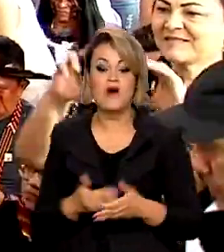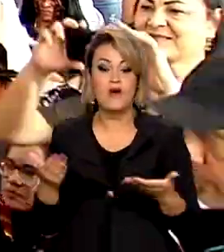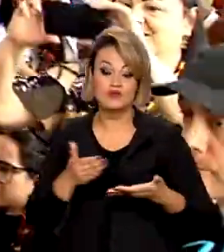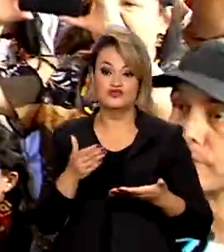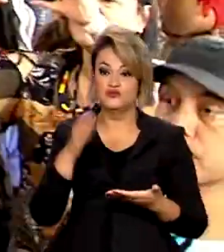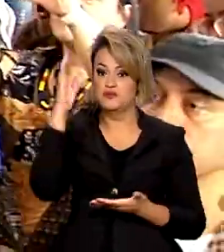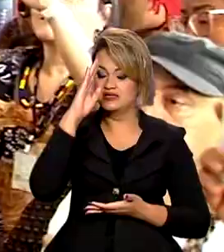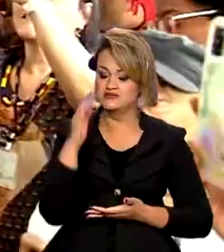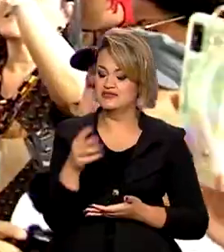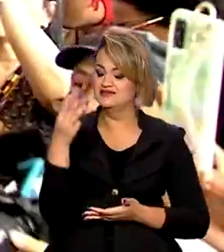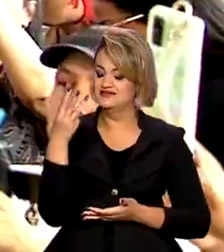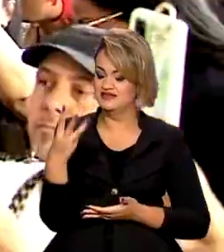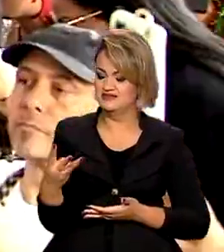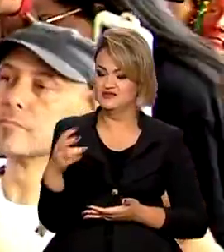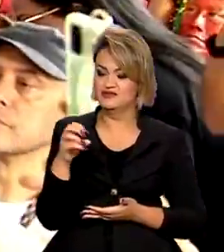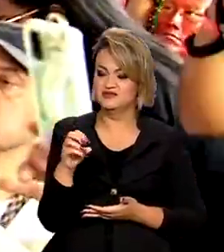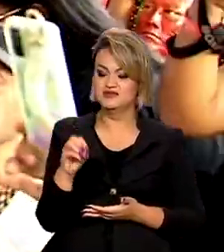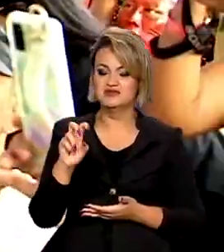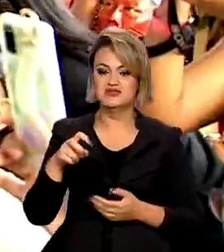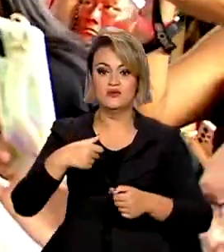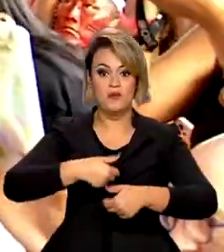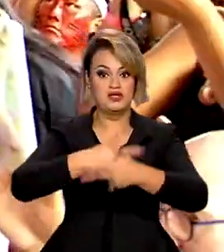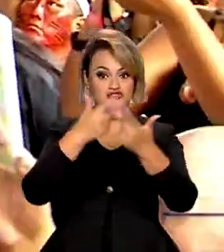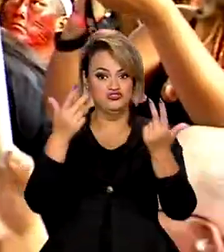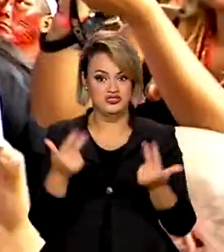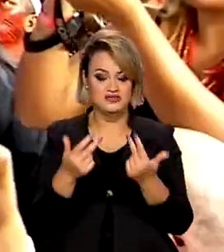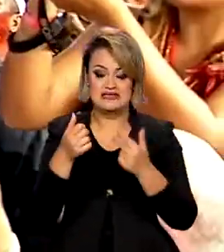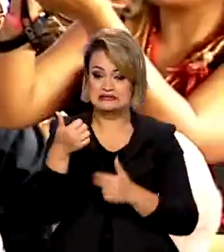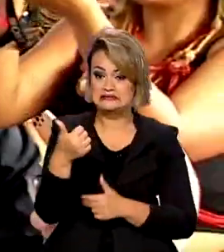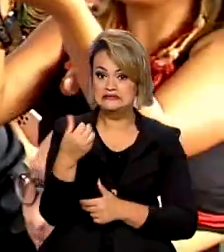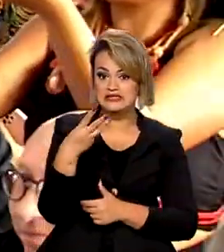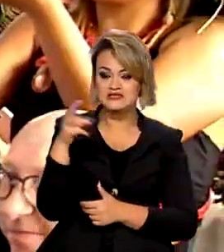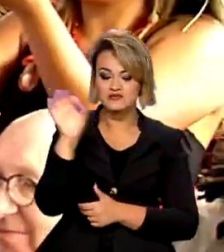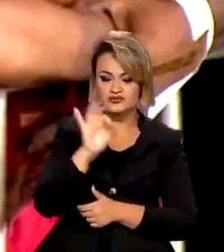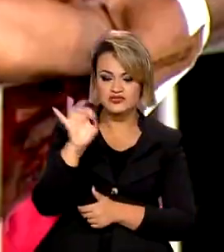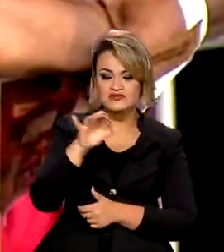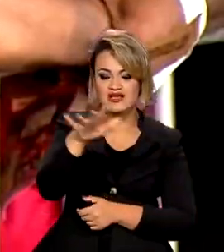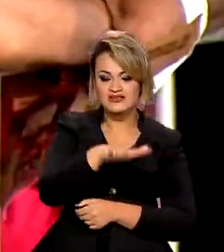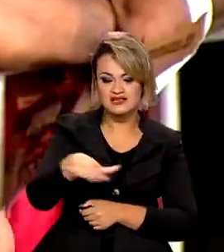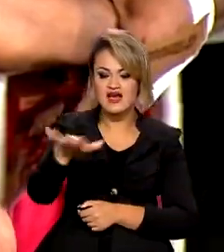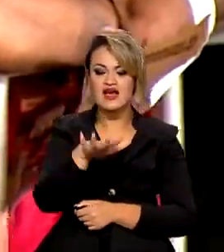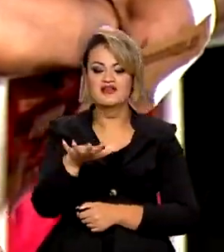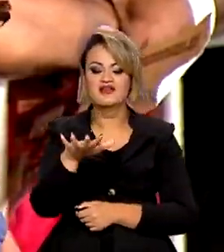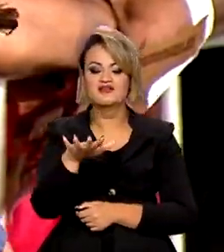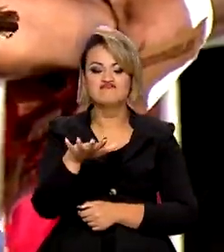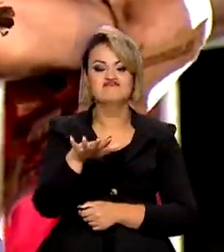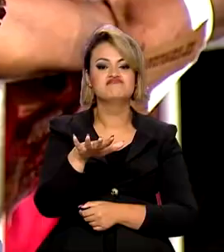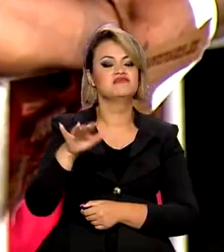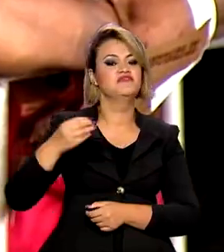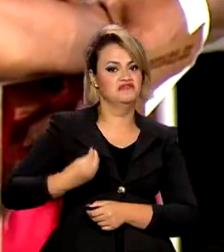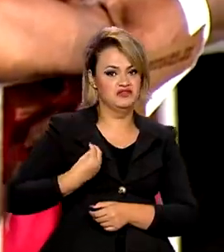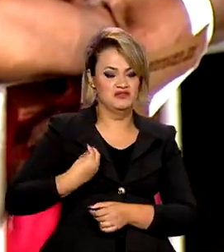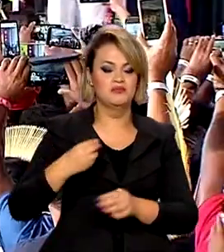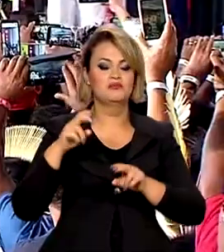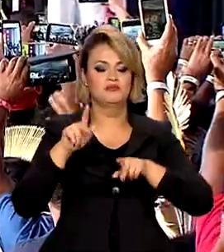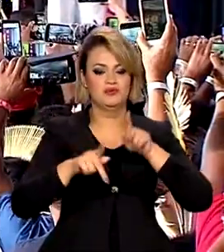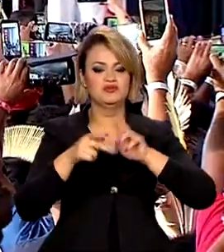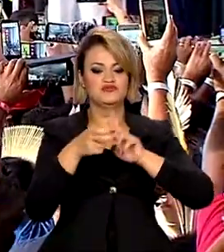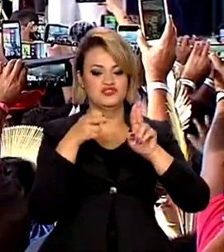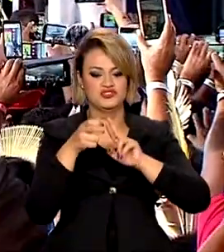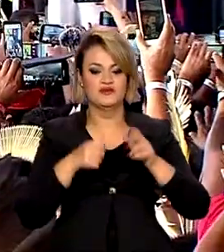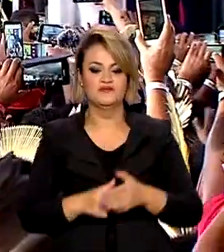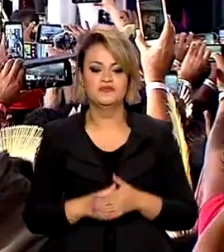305 etnias e 13% do território brasileiro estão ocupados por povos indígenas.